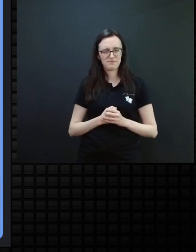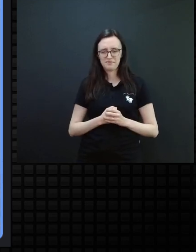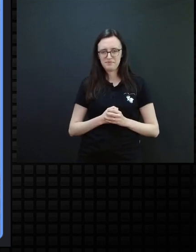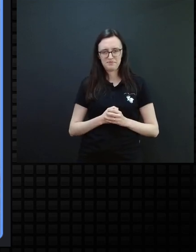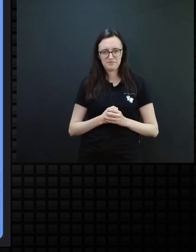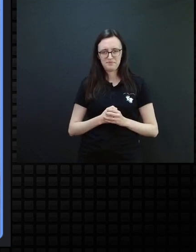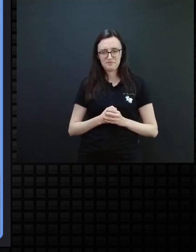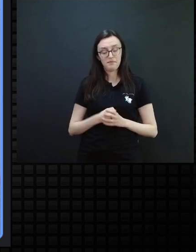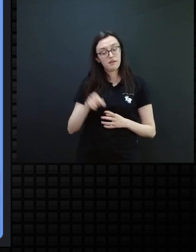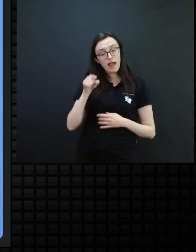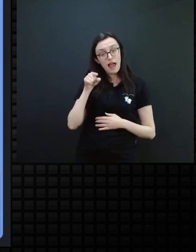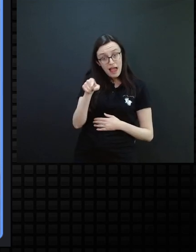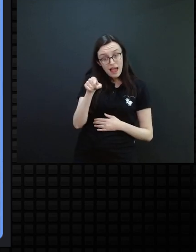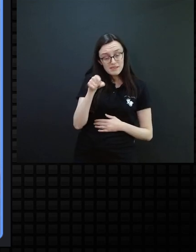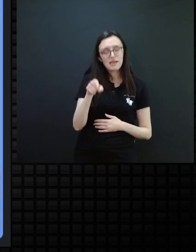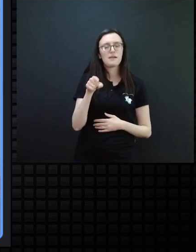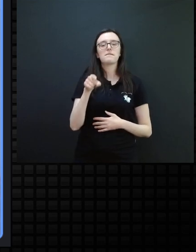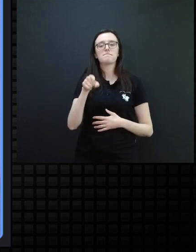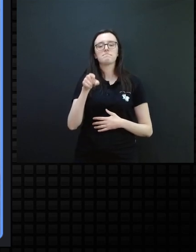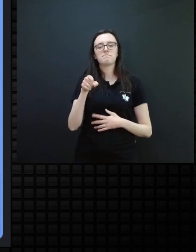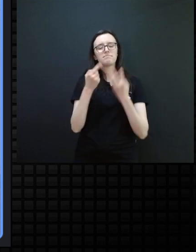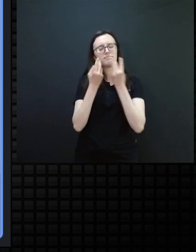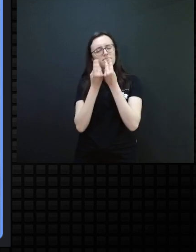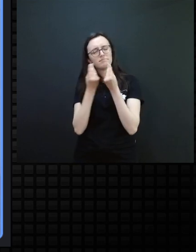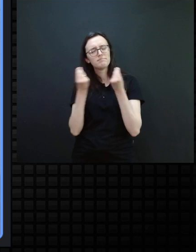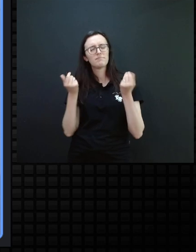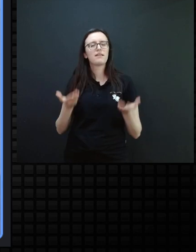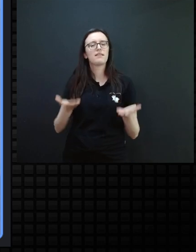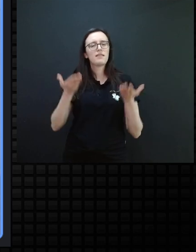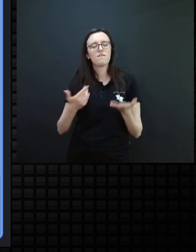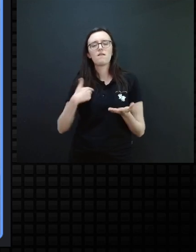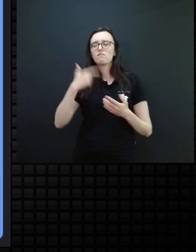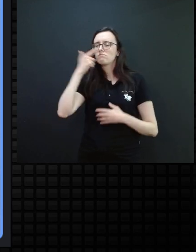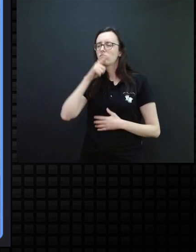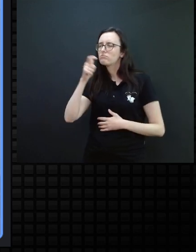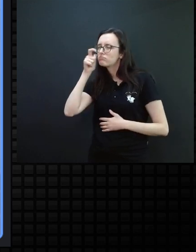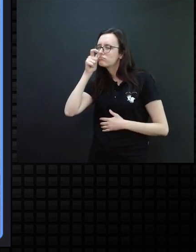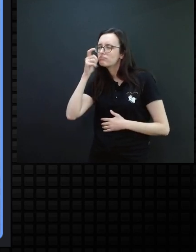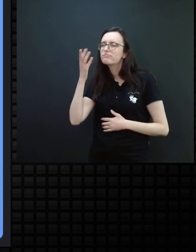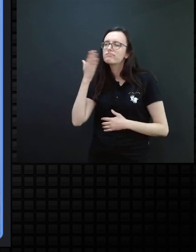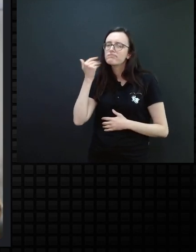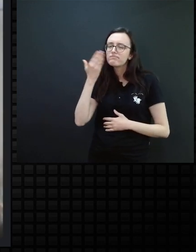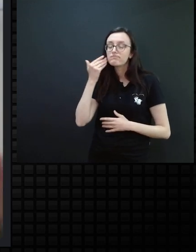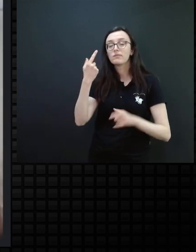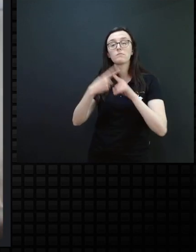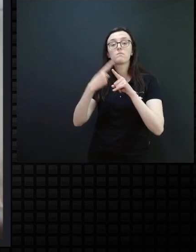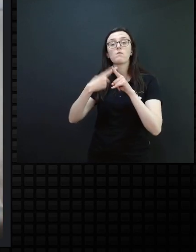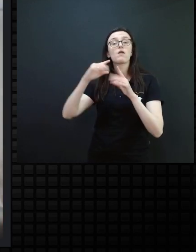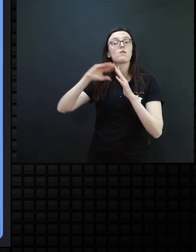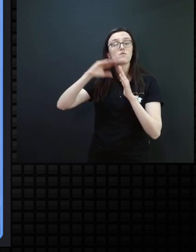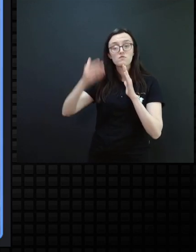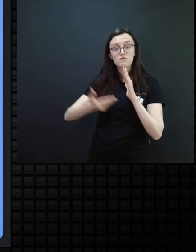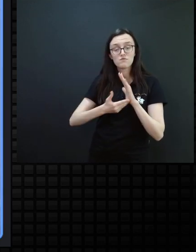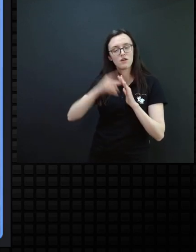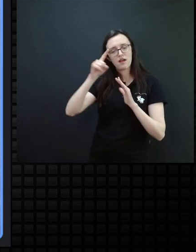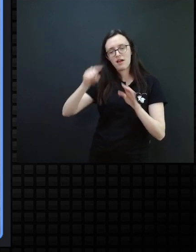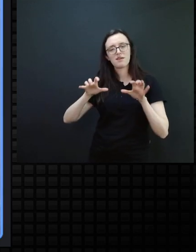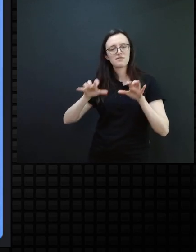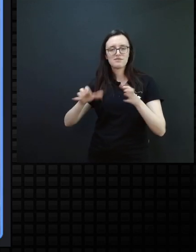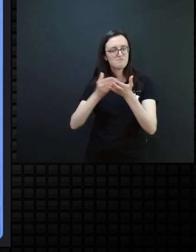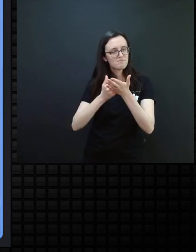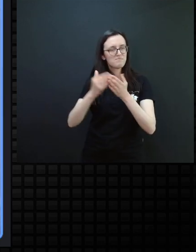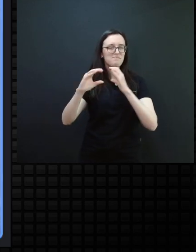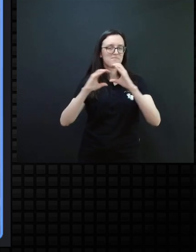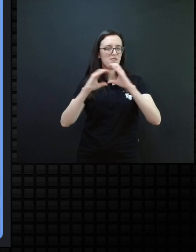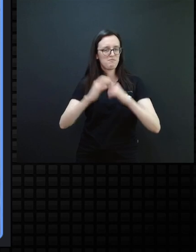essa, essa delicadeza de observar, porque tudo é início da comunicação.